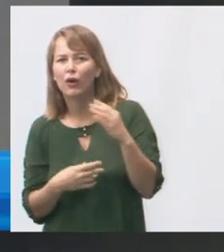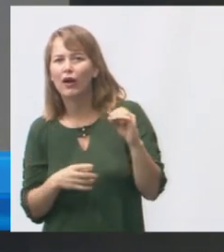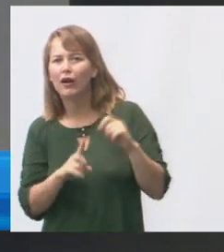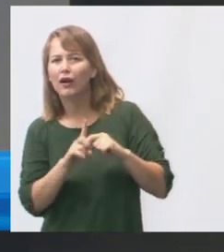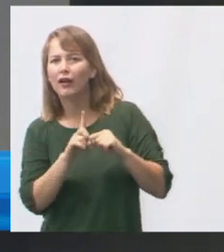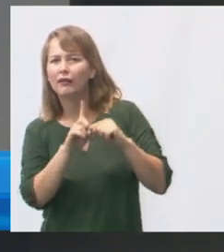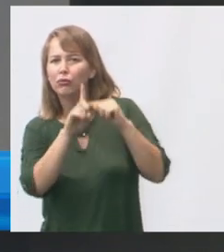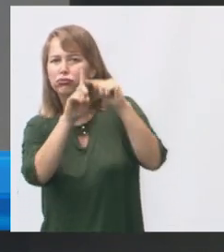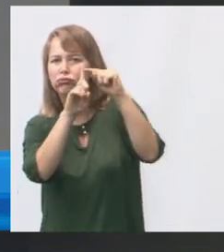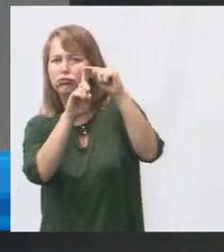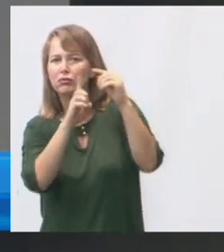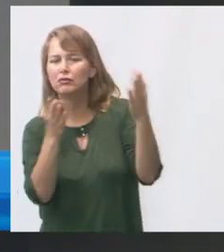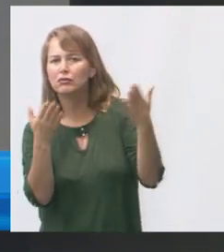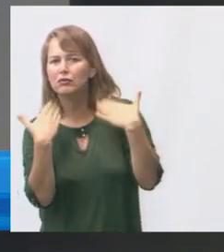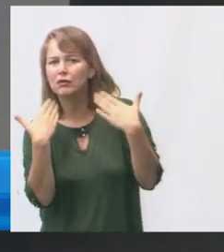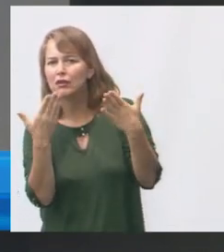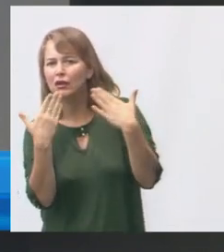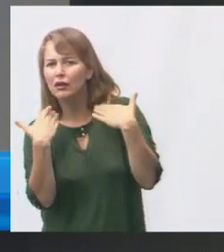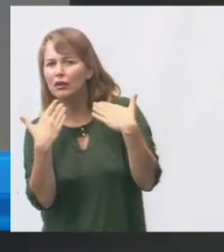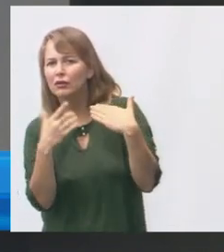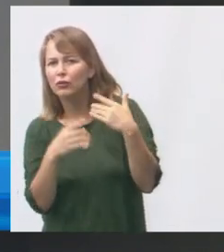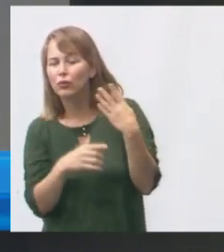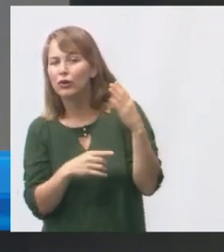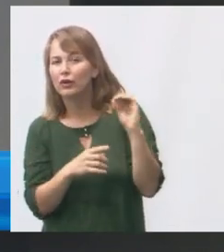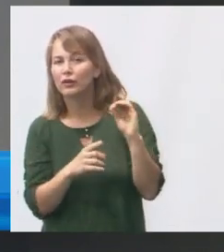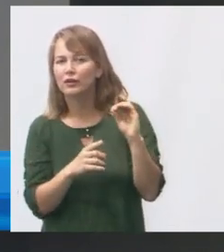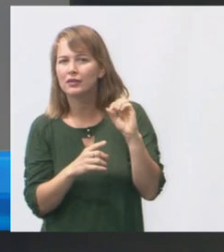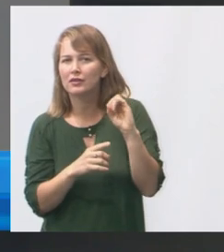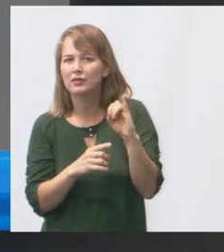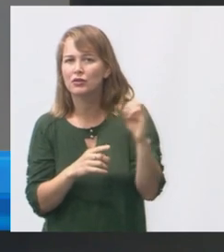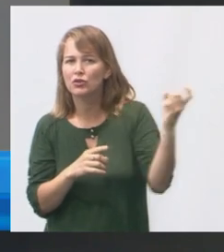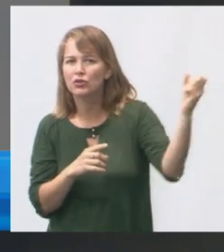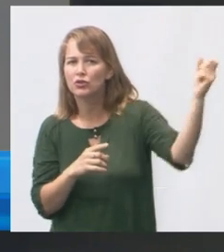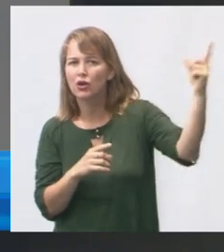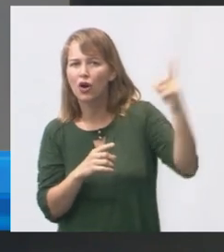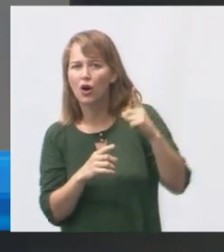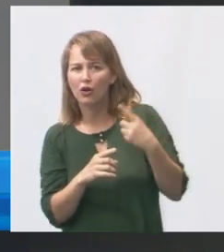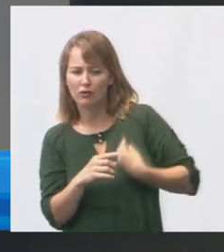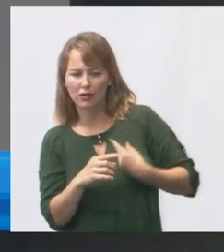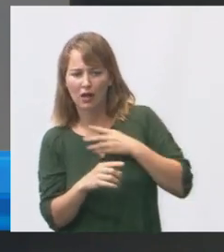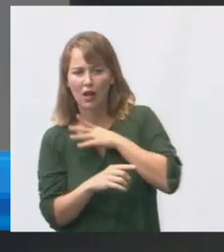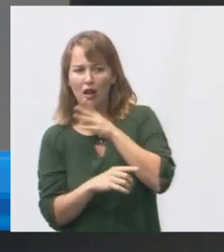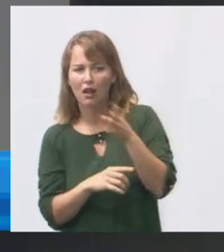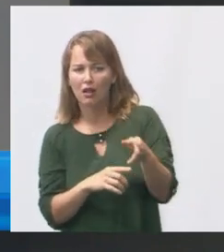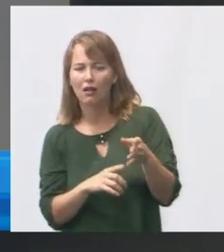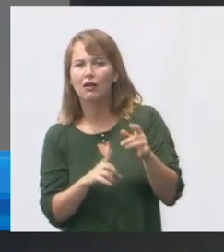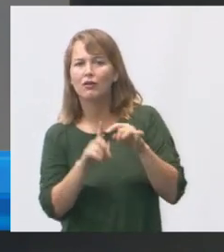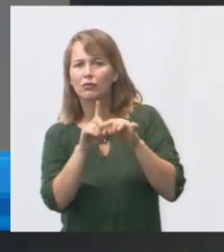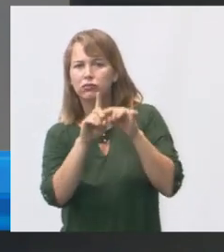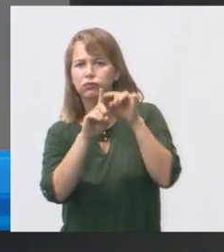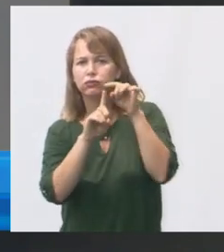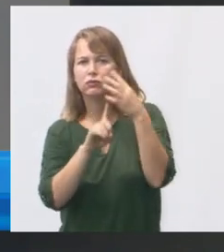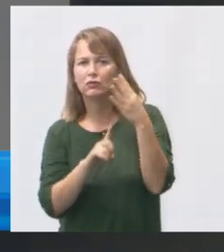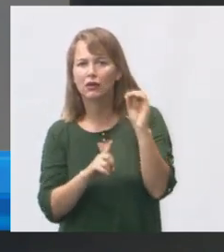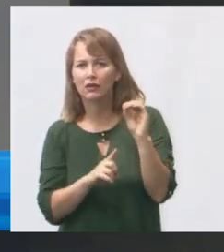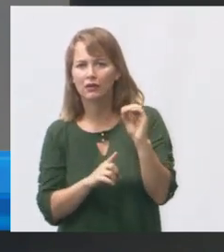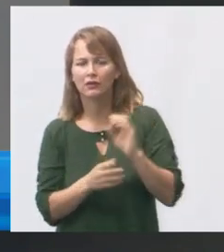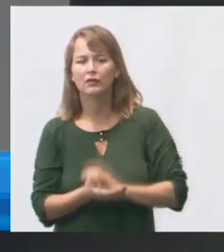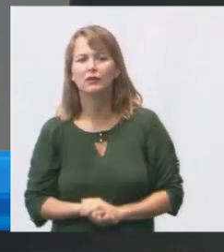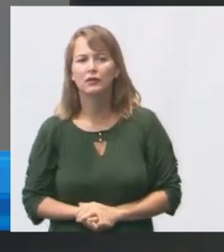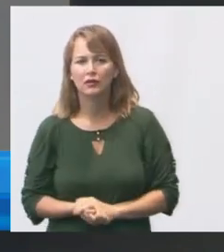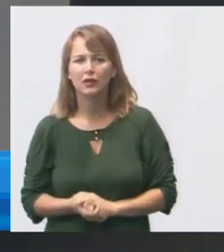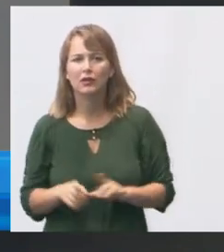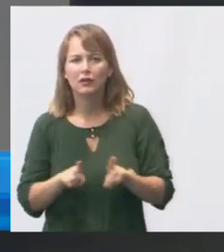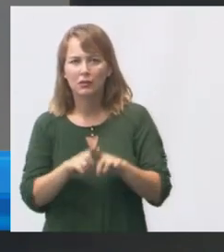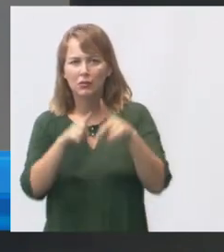certeza 40 graus se for lá voltar o sol se for lá vai estar 40 então correção de filtração posterior emaçamento